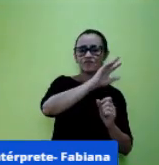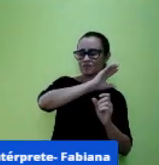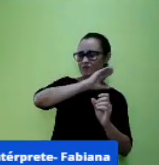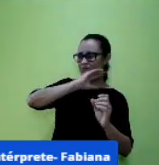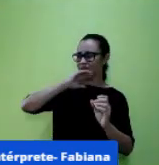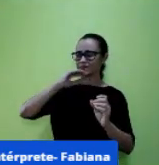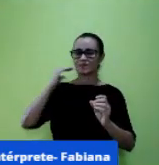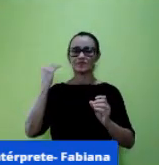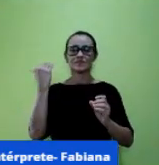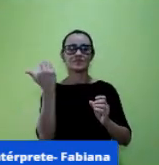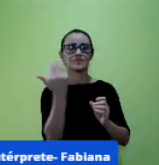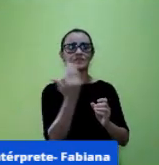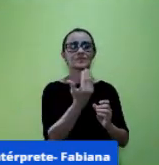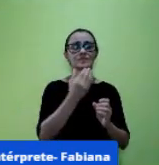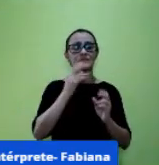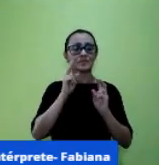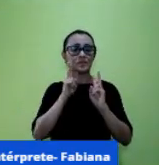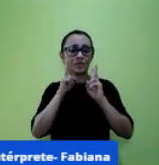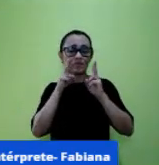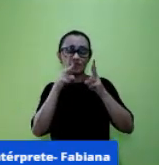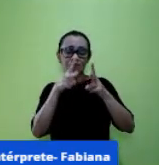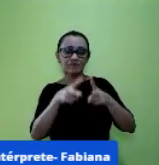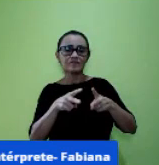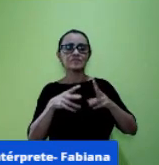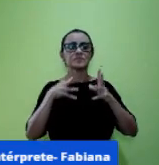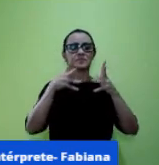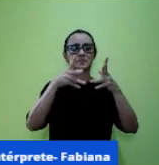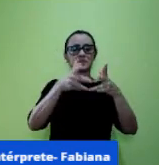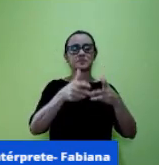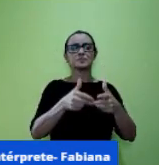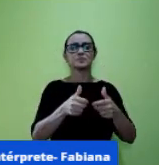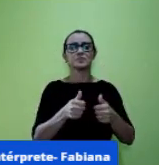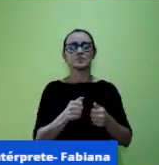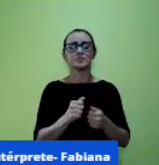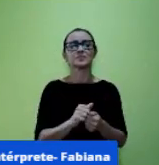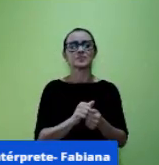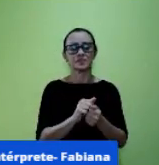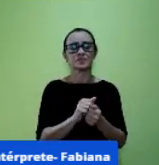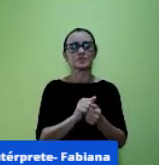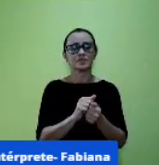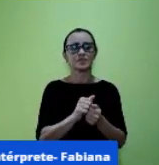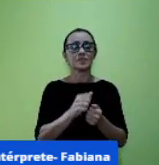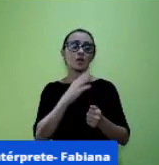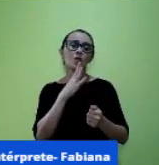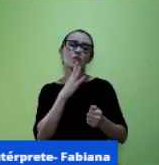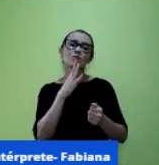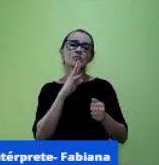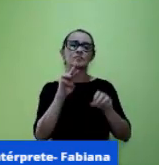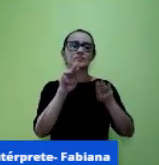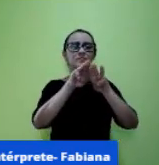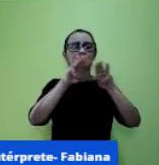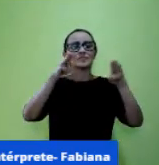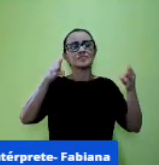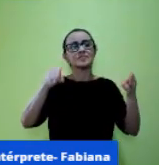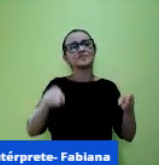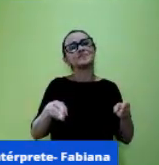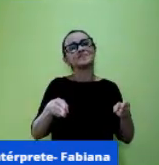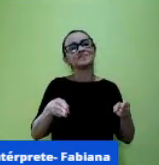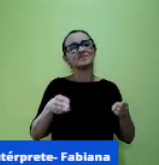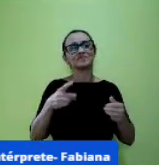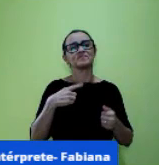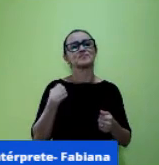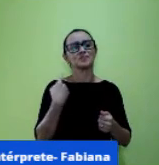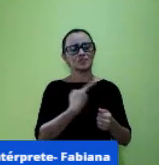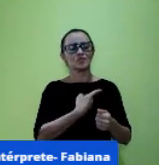né sobre com esse dos museus né que nós todos nós já citamos